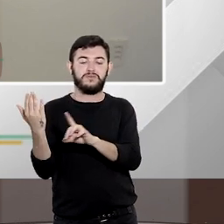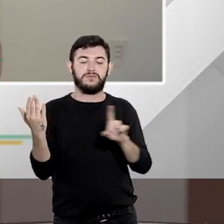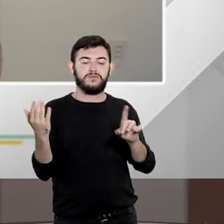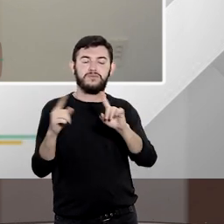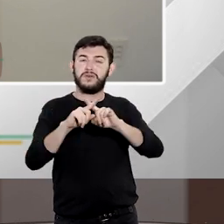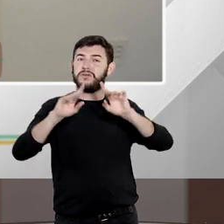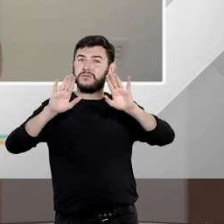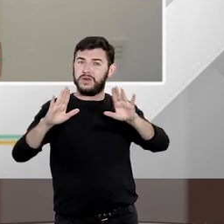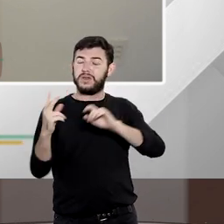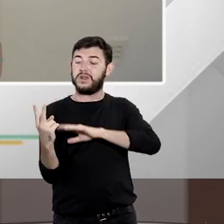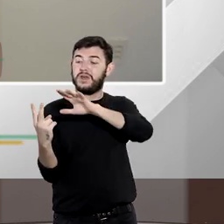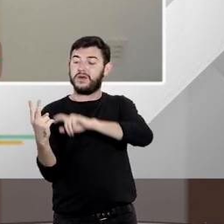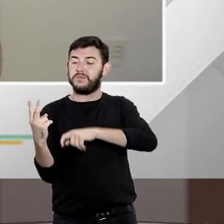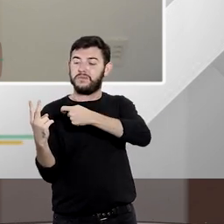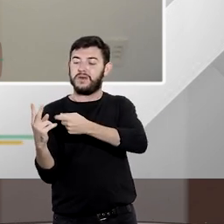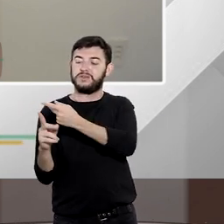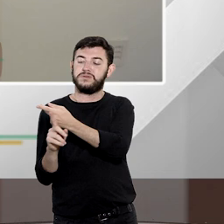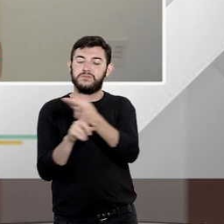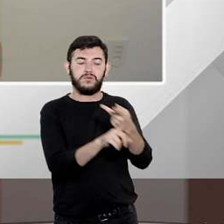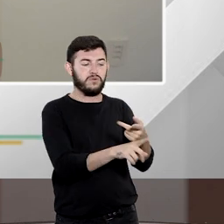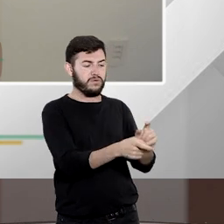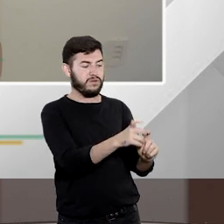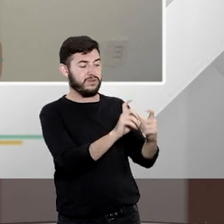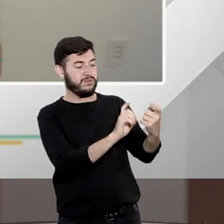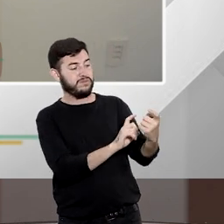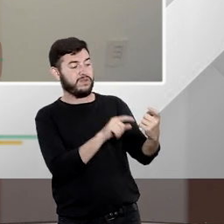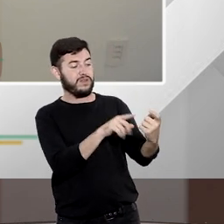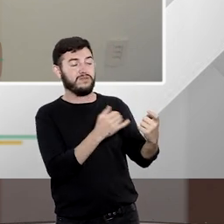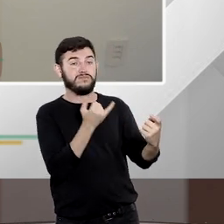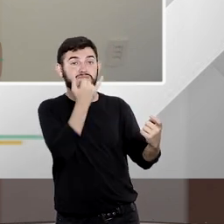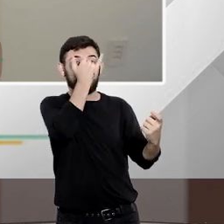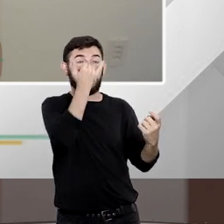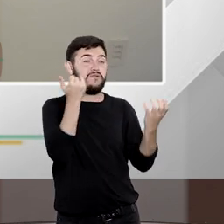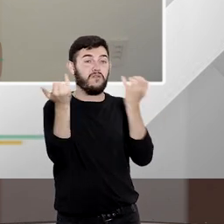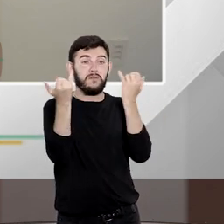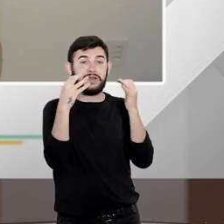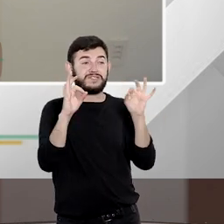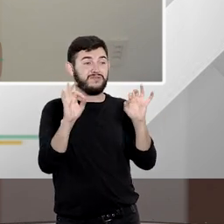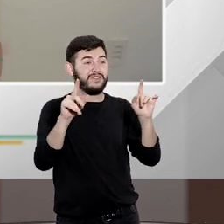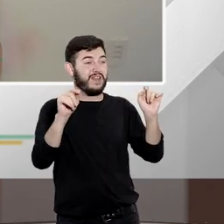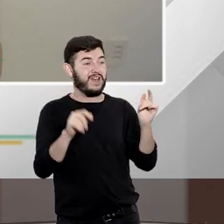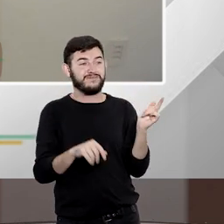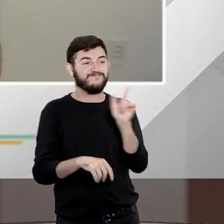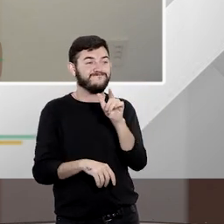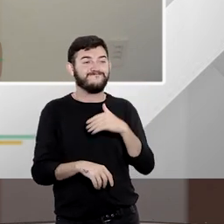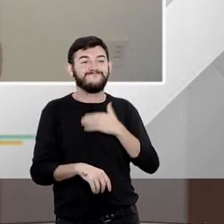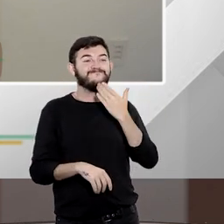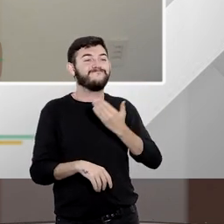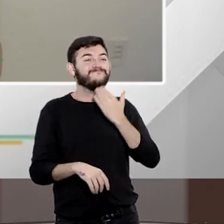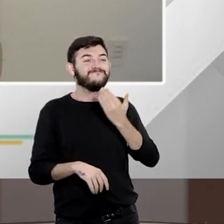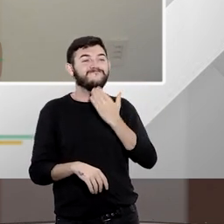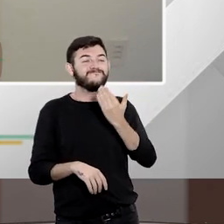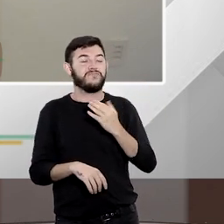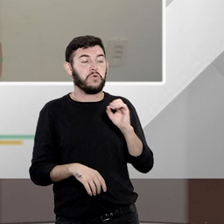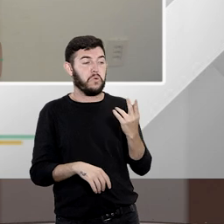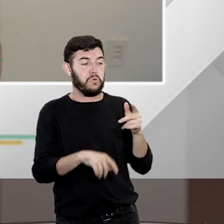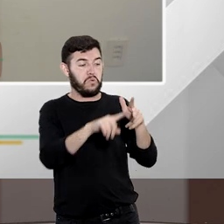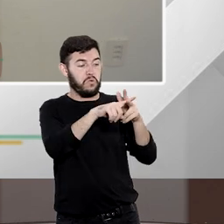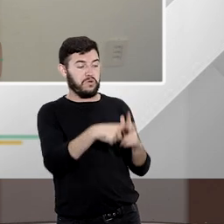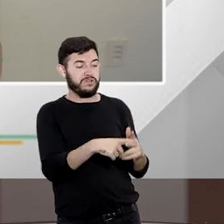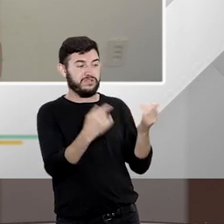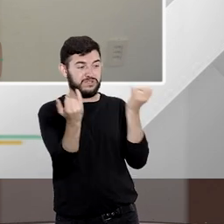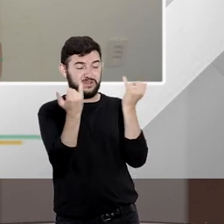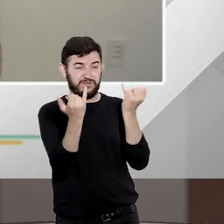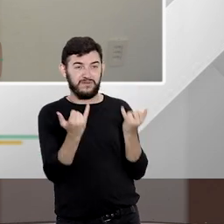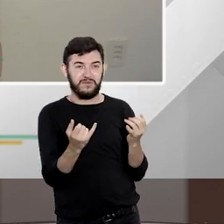socorra da própria administração em que ela quer obter a informação ou que ela quer retificar a informação algum tipo de